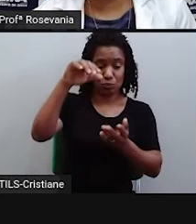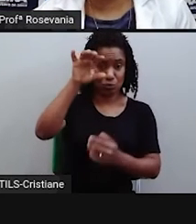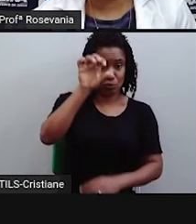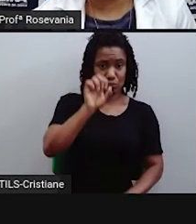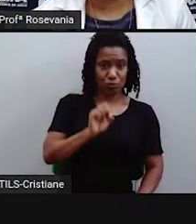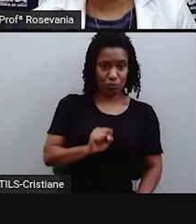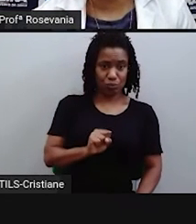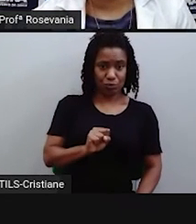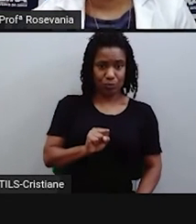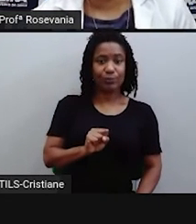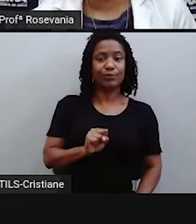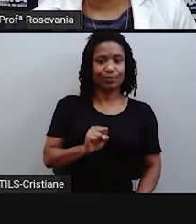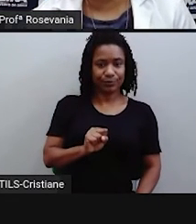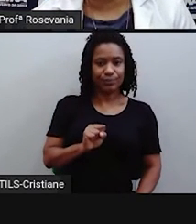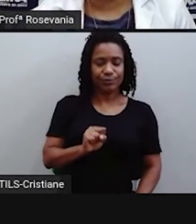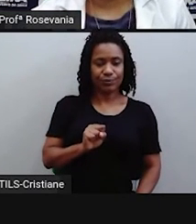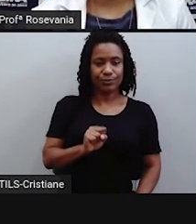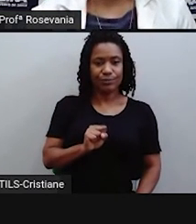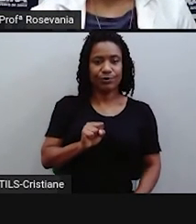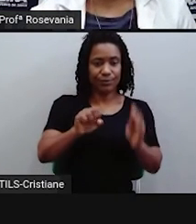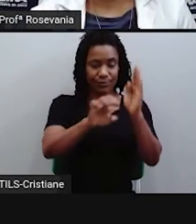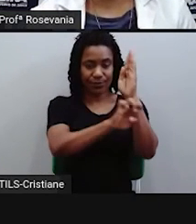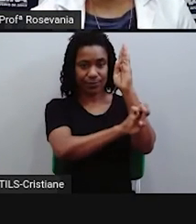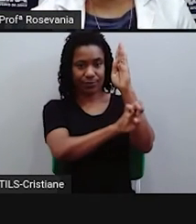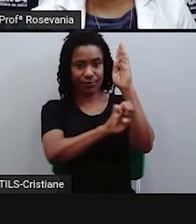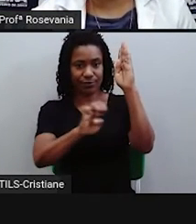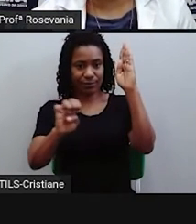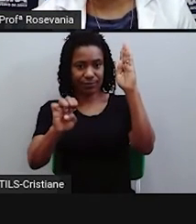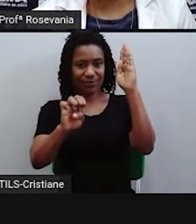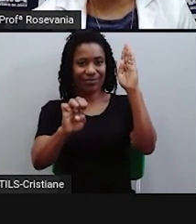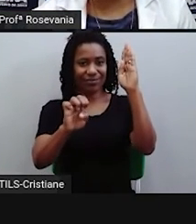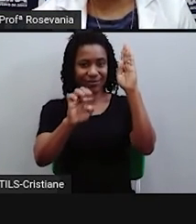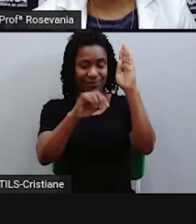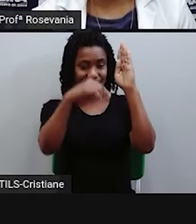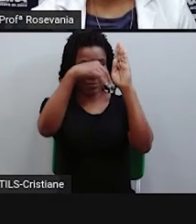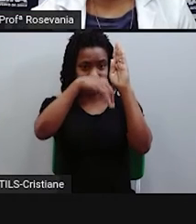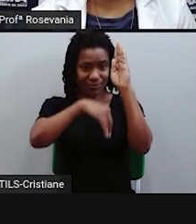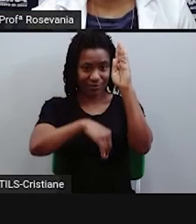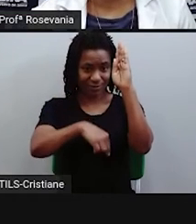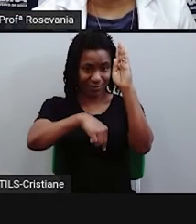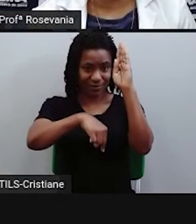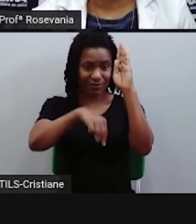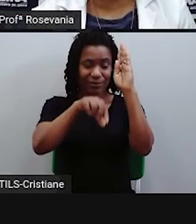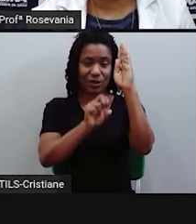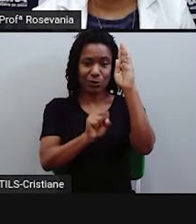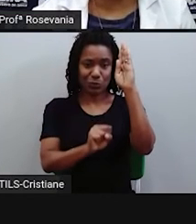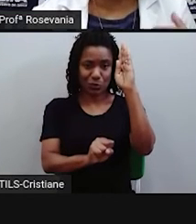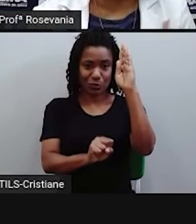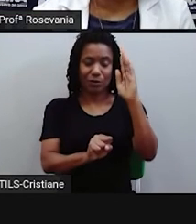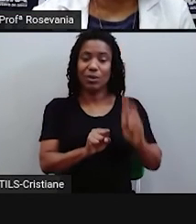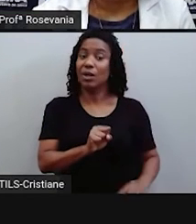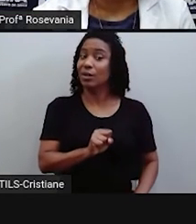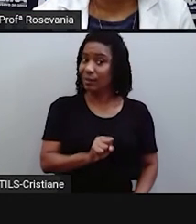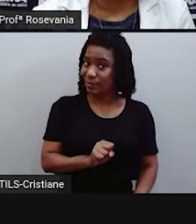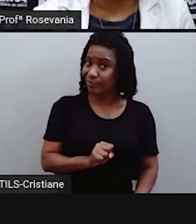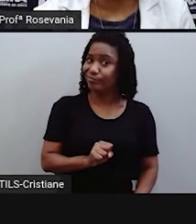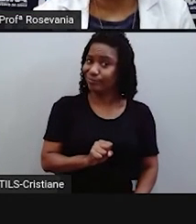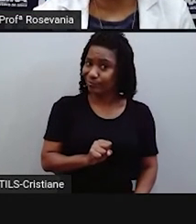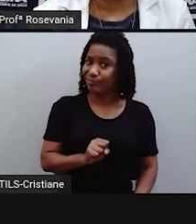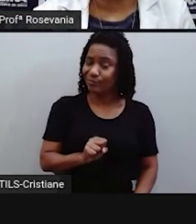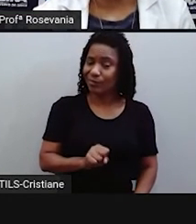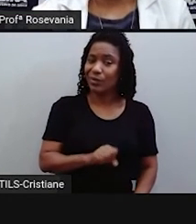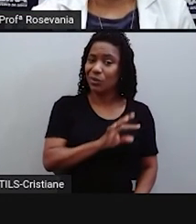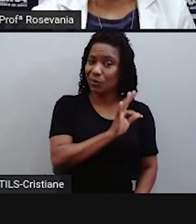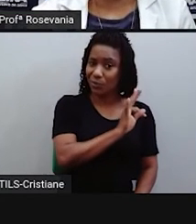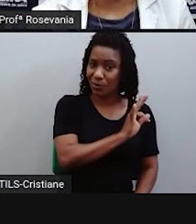também, né, ali a partir da linha do Equador, eu tenho o trópico de Capricórnio, que esses são os dois paralelos importantes para o território